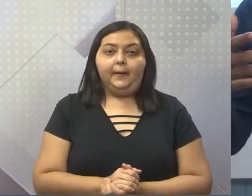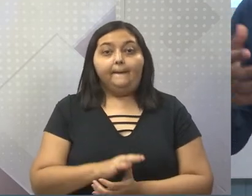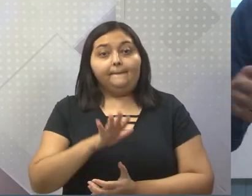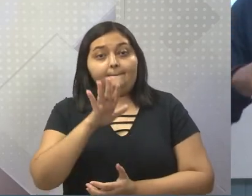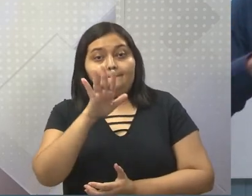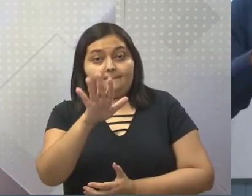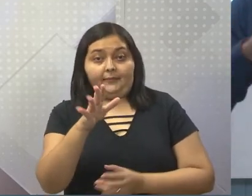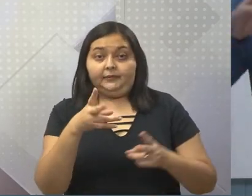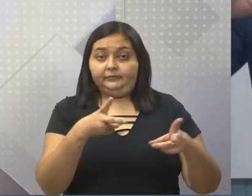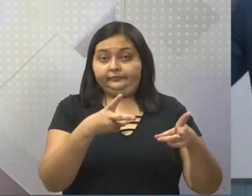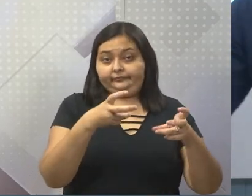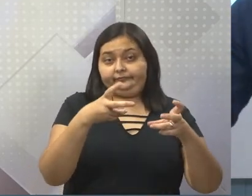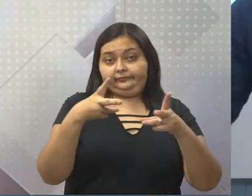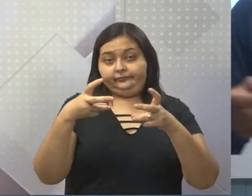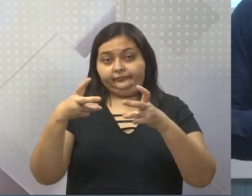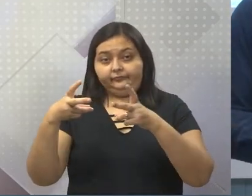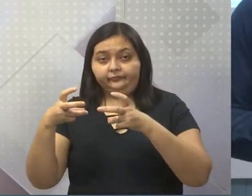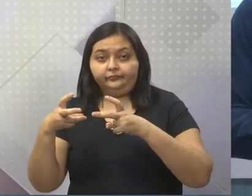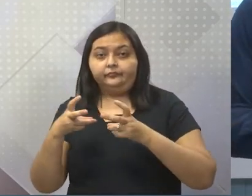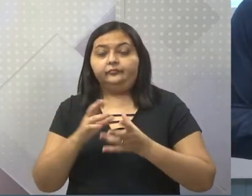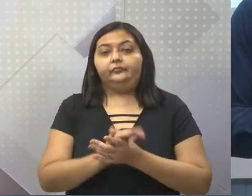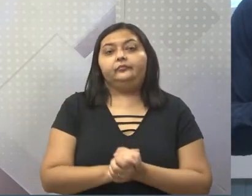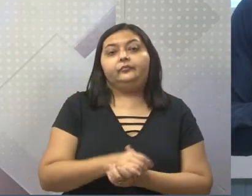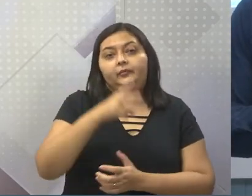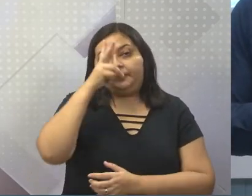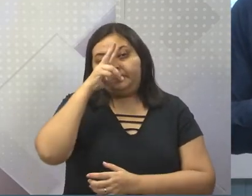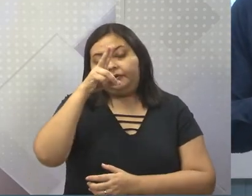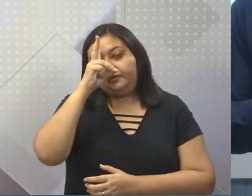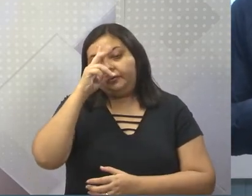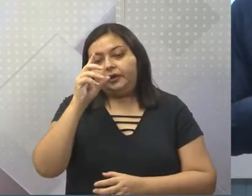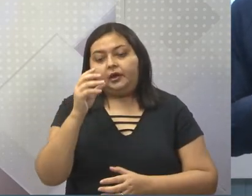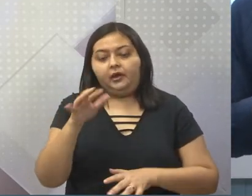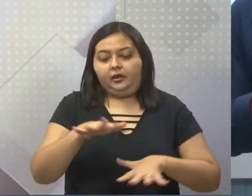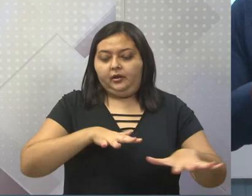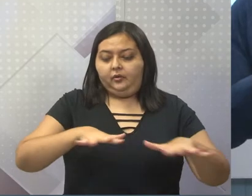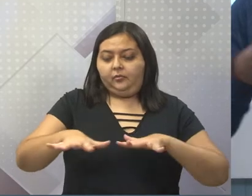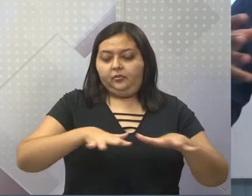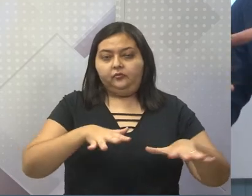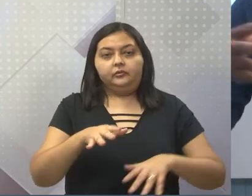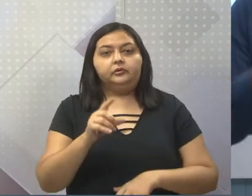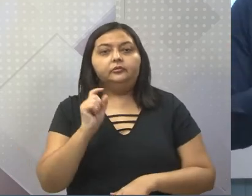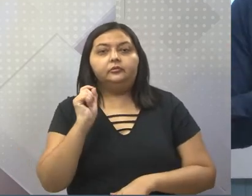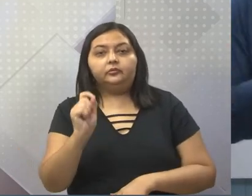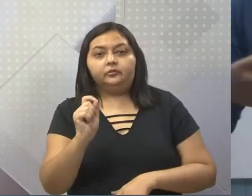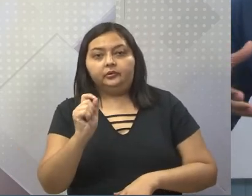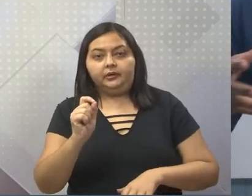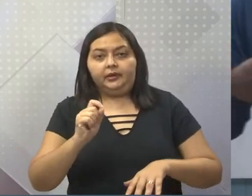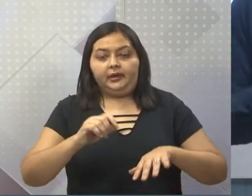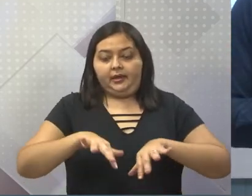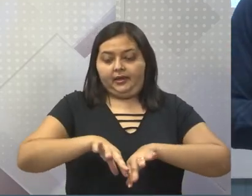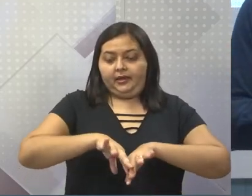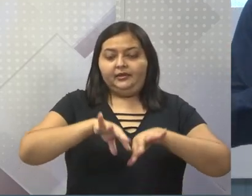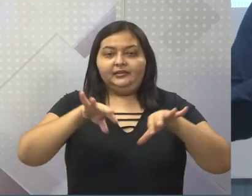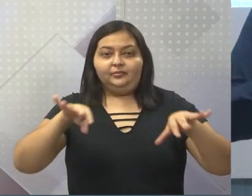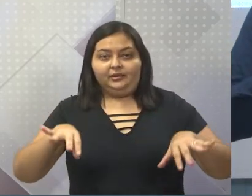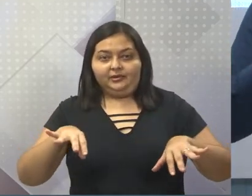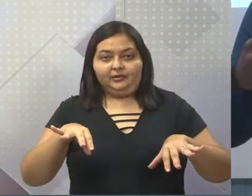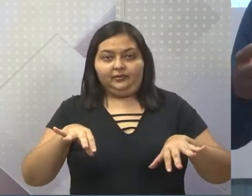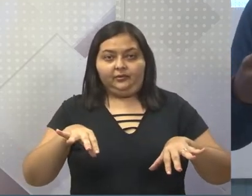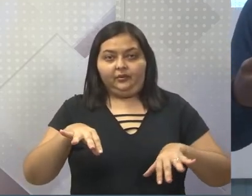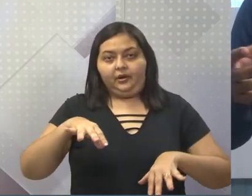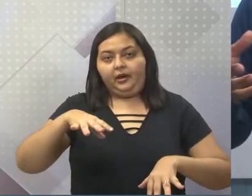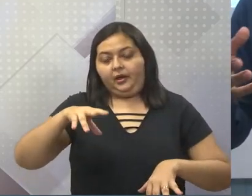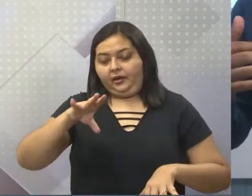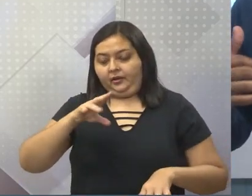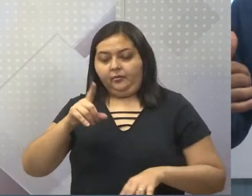a gente for observar no moral da história, era um movimento que queria, vamos dizer assim, a separação desse domínio português. Porque o domínio